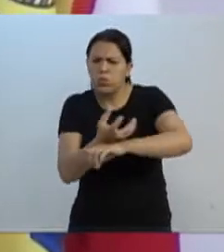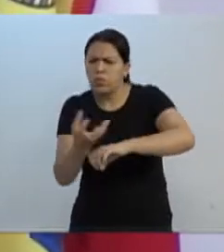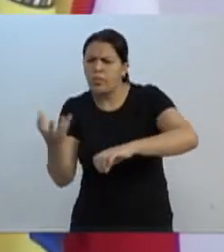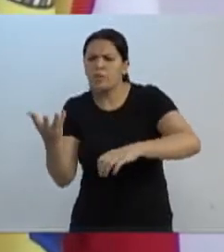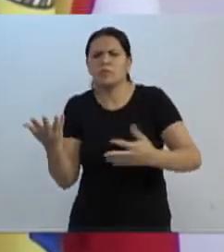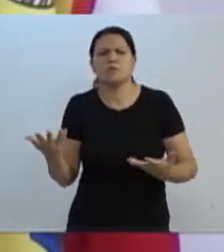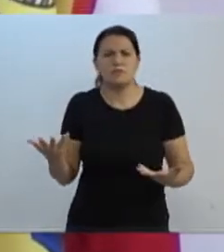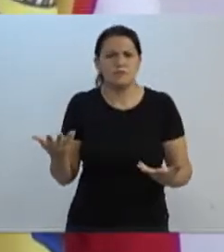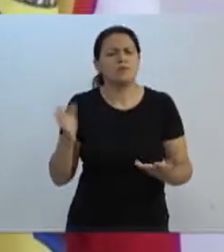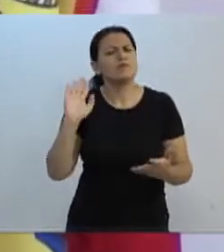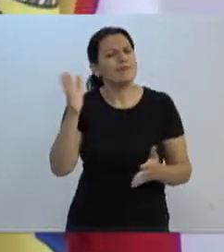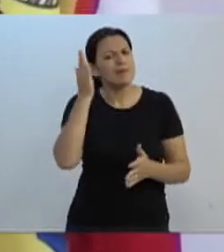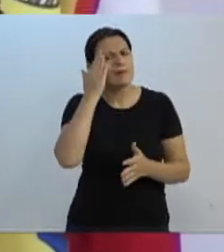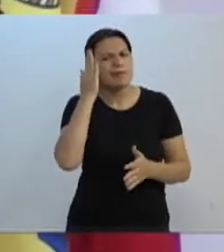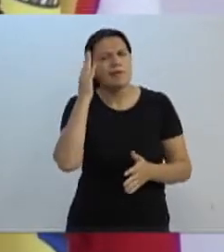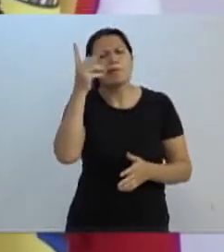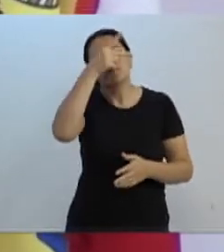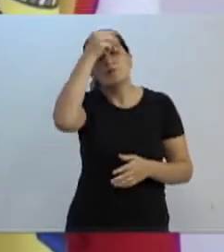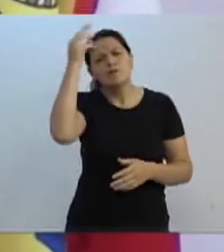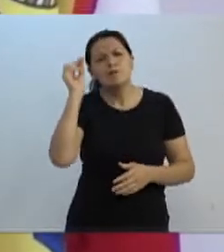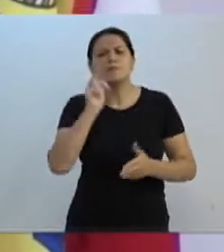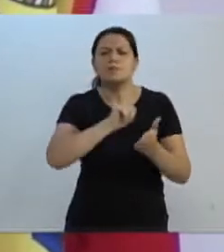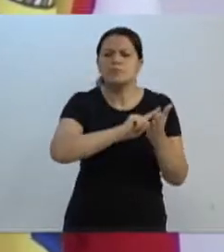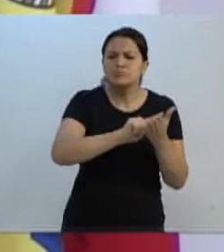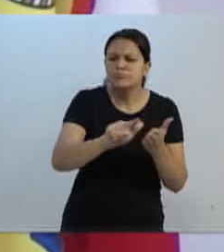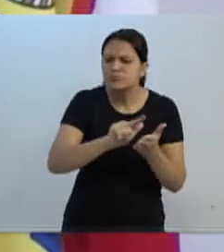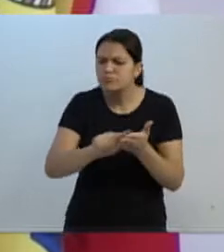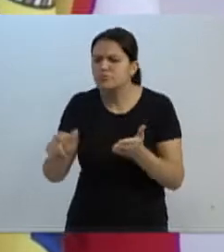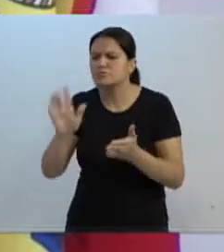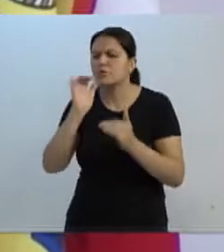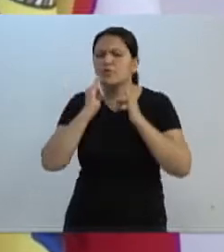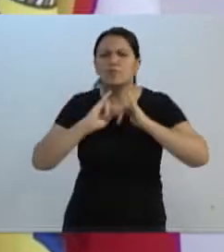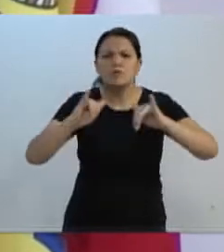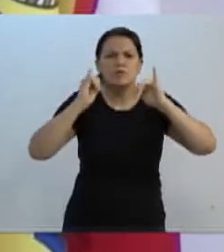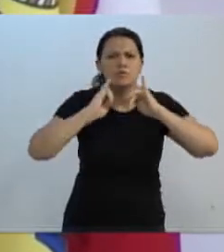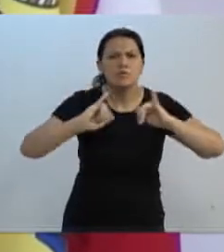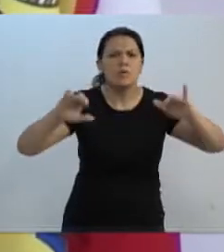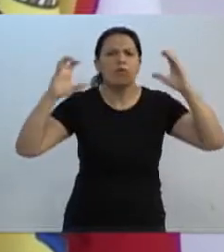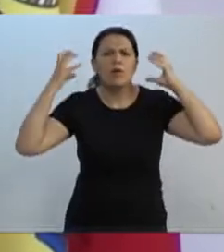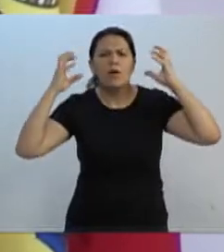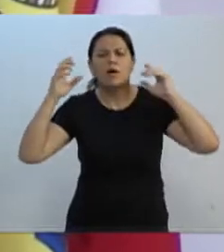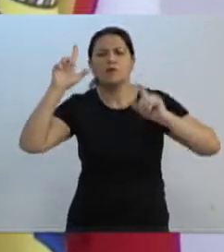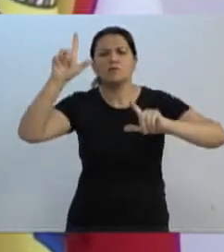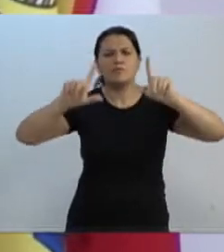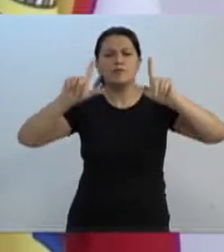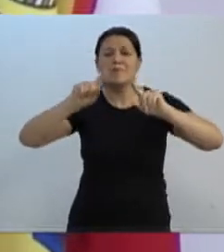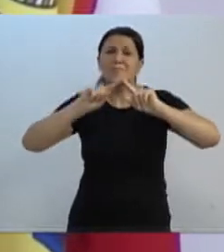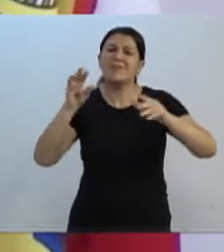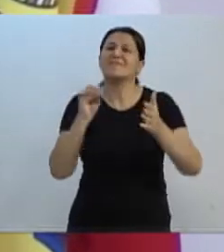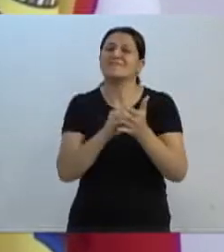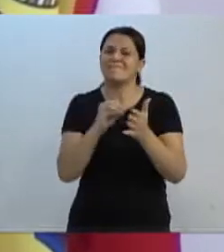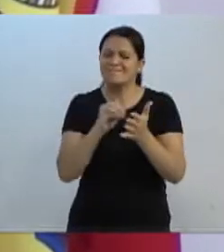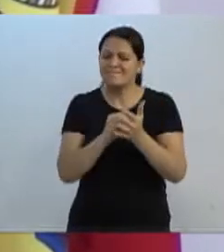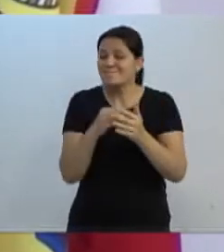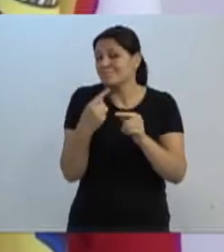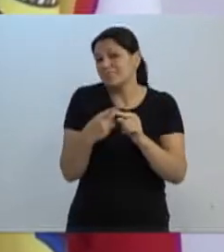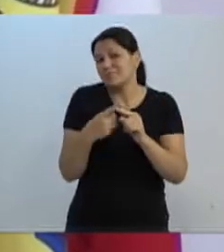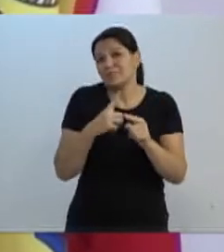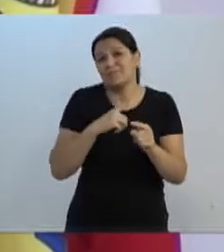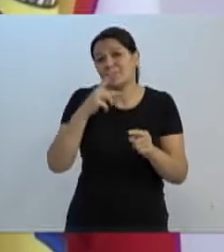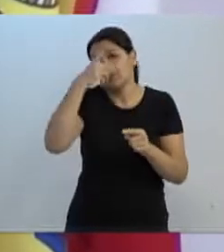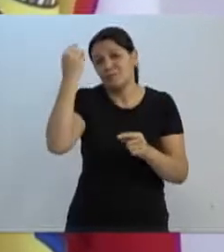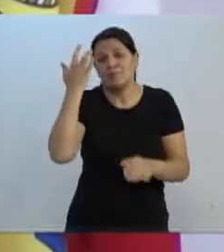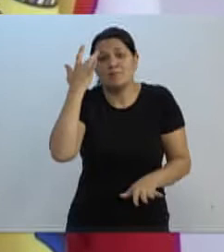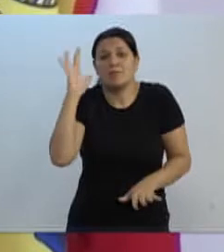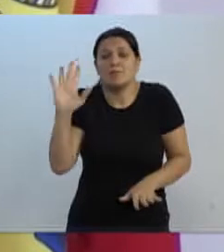Eu sei que a prefeitura já fez a sua parte, já anunciou na rádio, TV, mas falta muita coisa para fazer, porque tem gente ainda que não sabe.